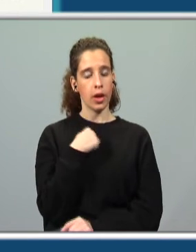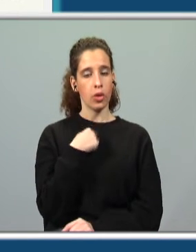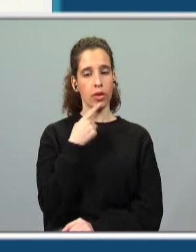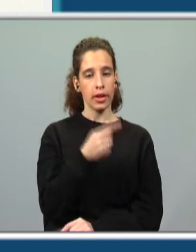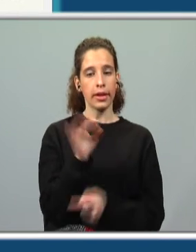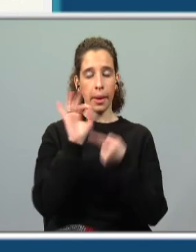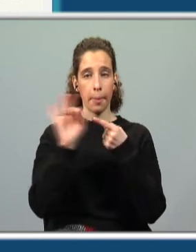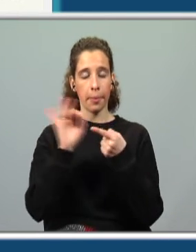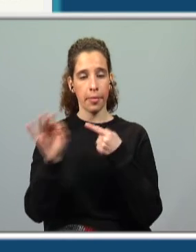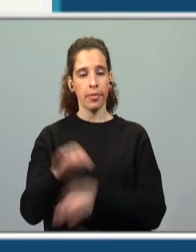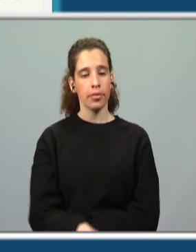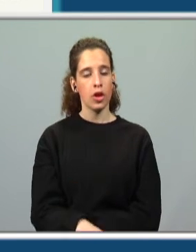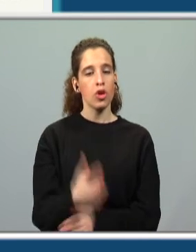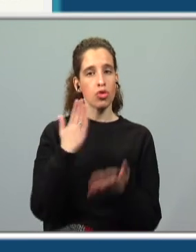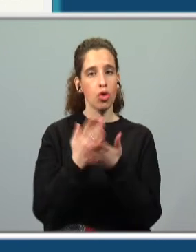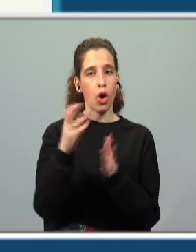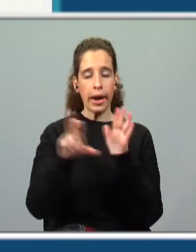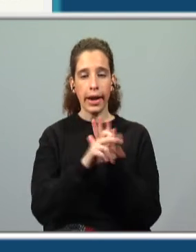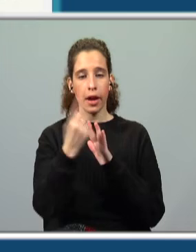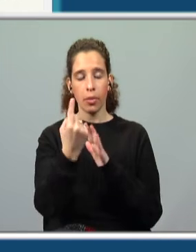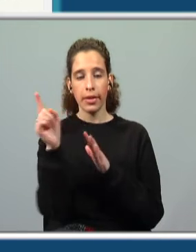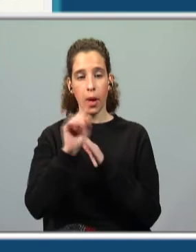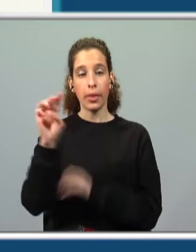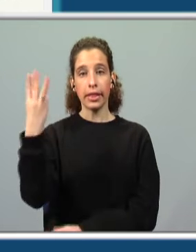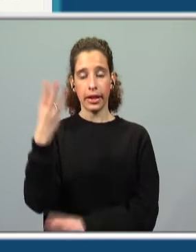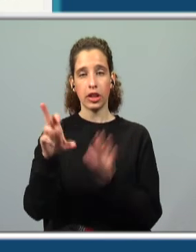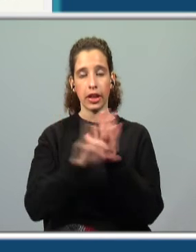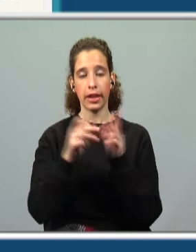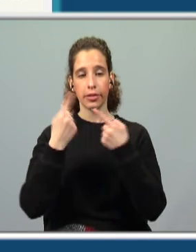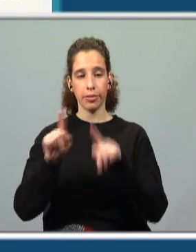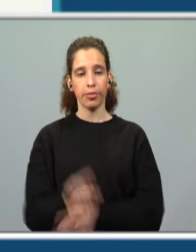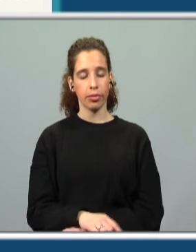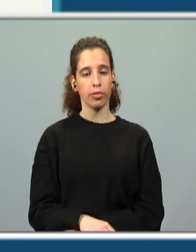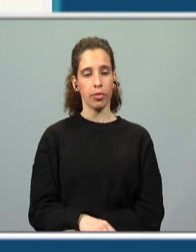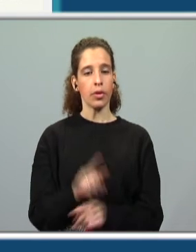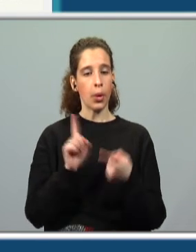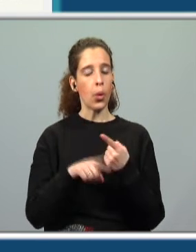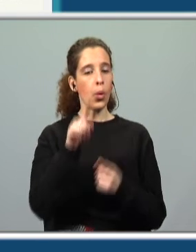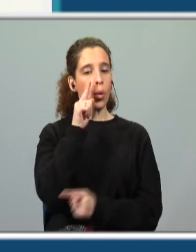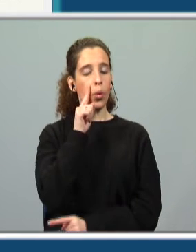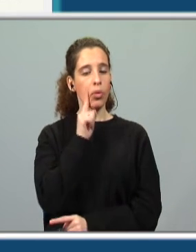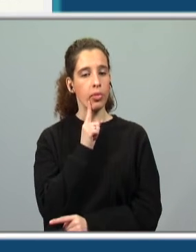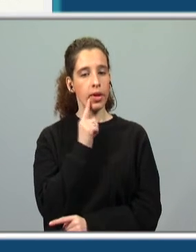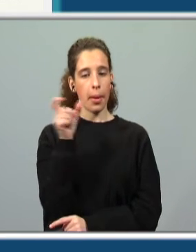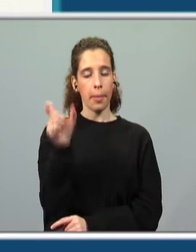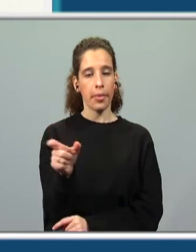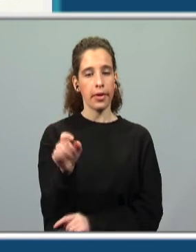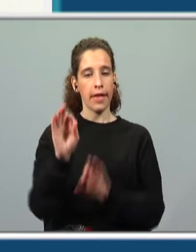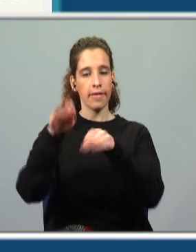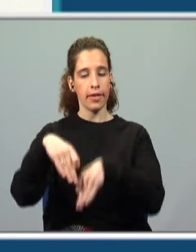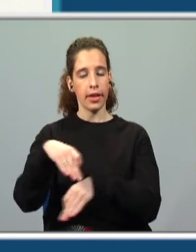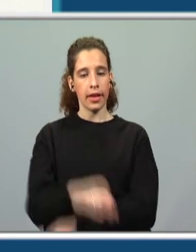que era particular. Não temos só uma regra, temos três regras diferentes. Um, o feminino das palavras